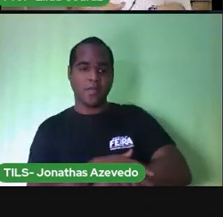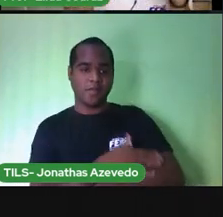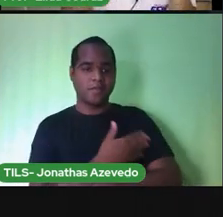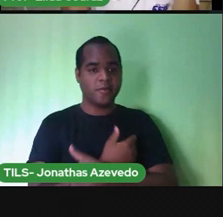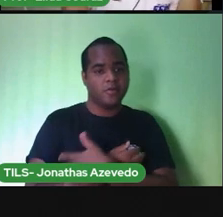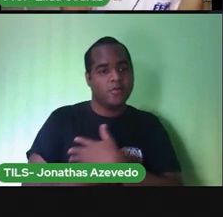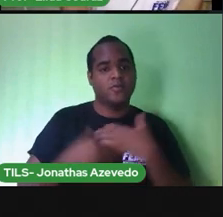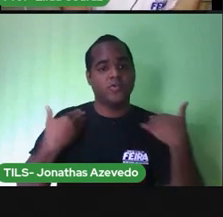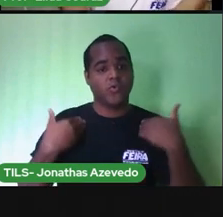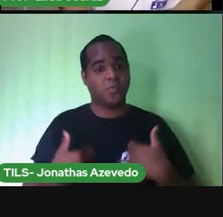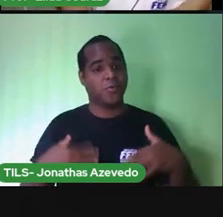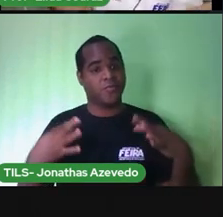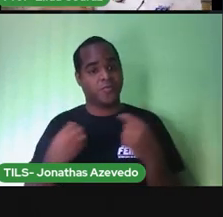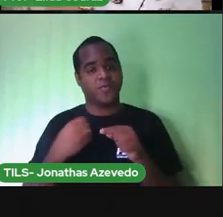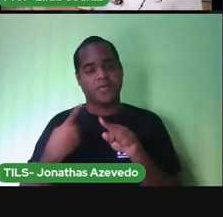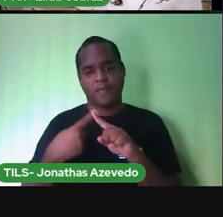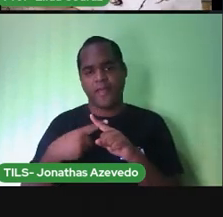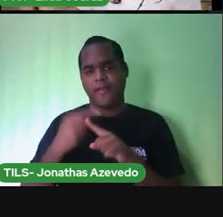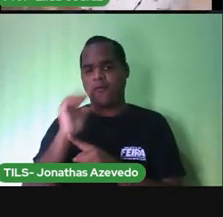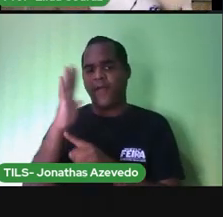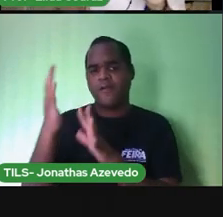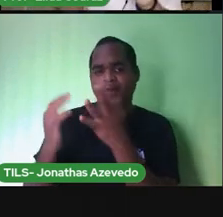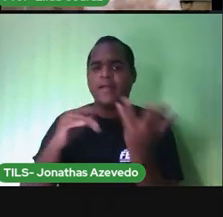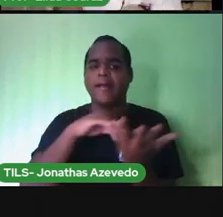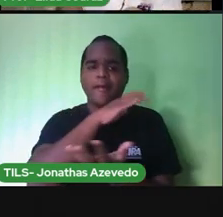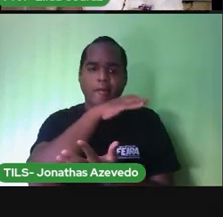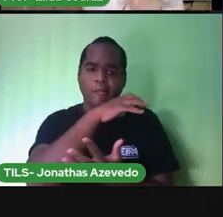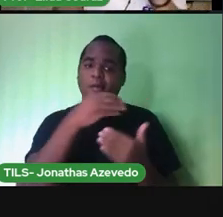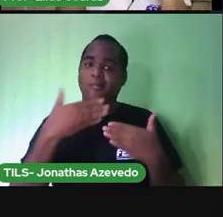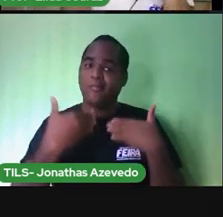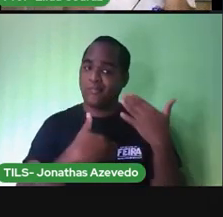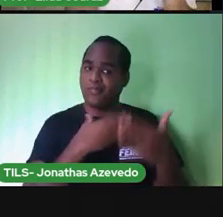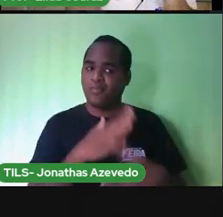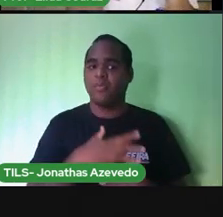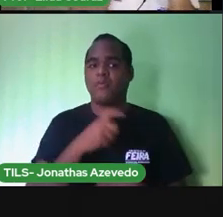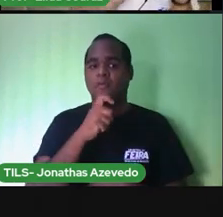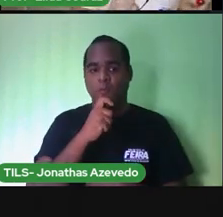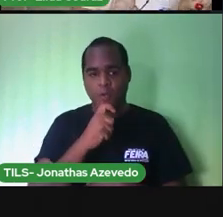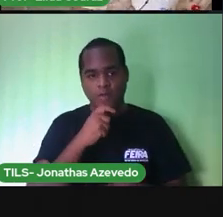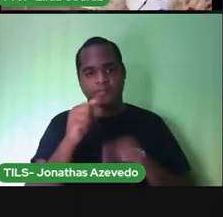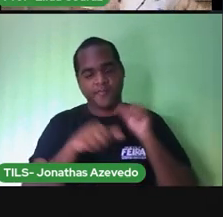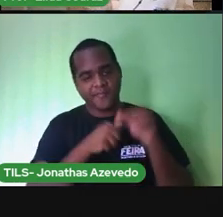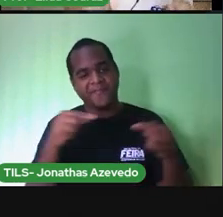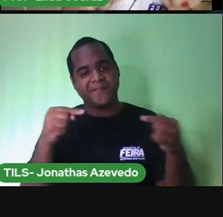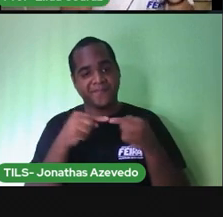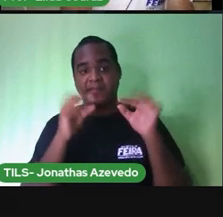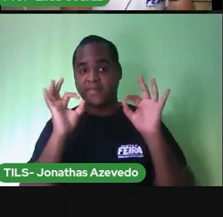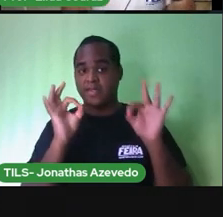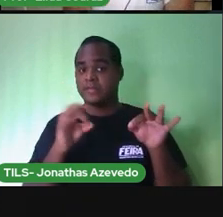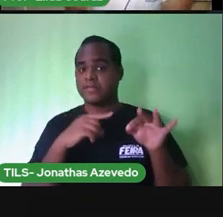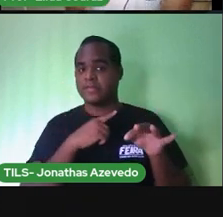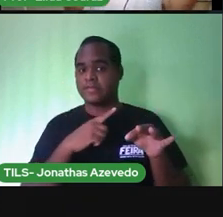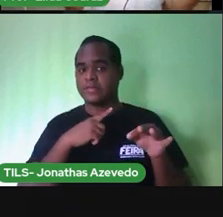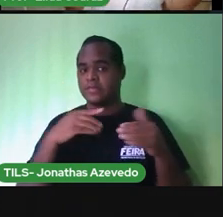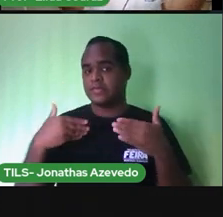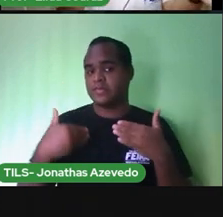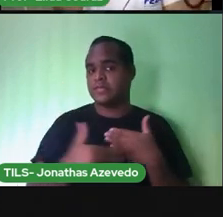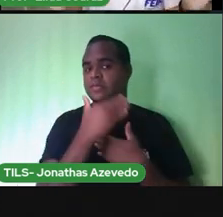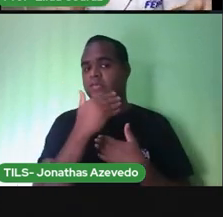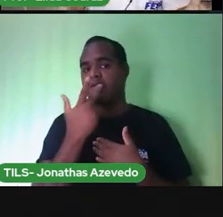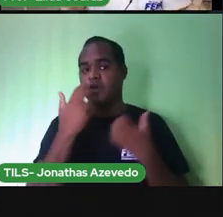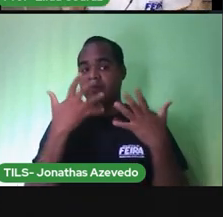corpo e a vegetação e os animais para receberem a estação de maior